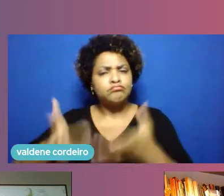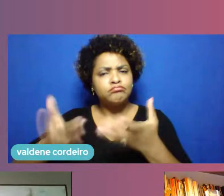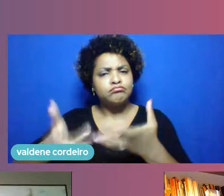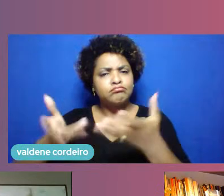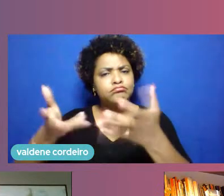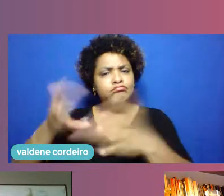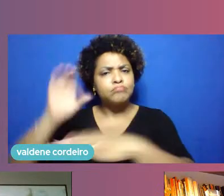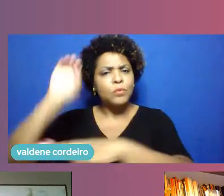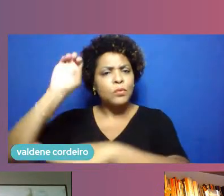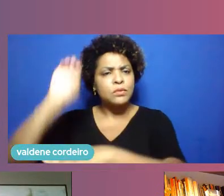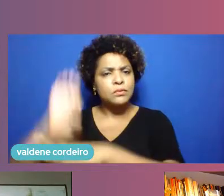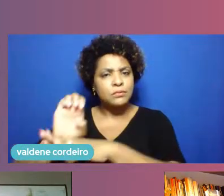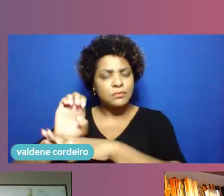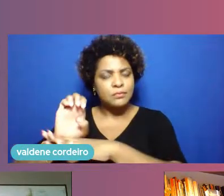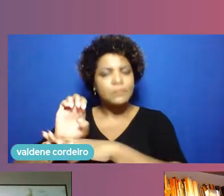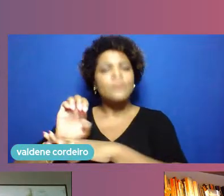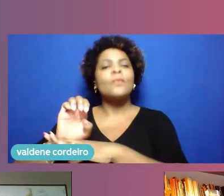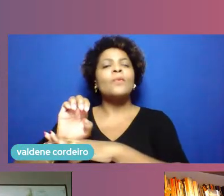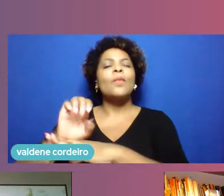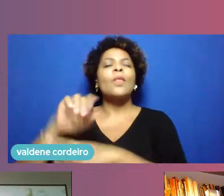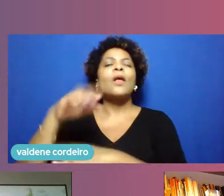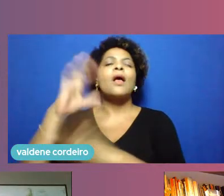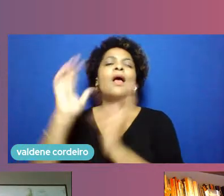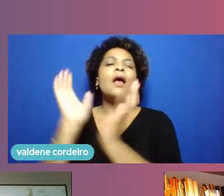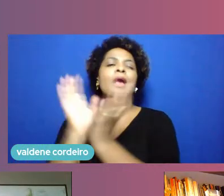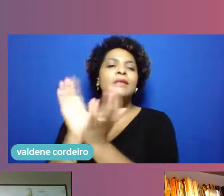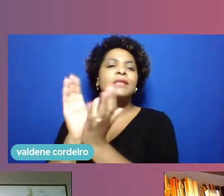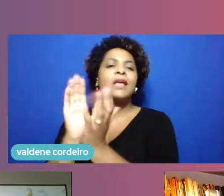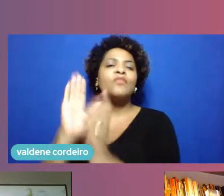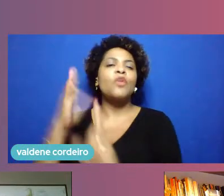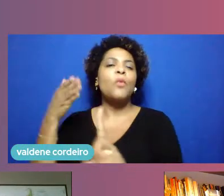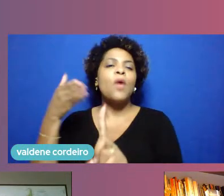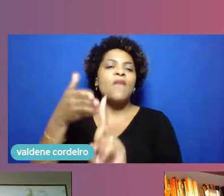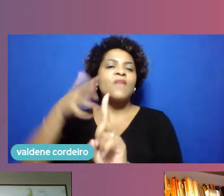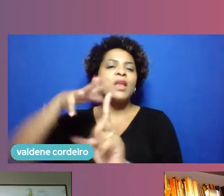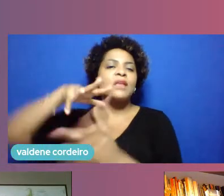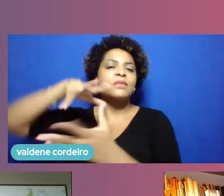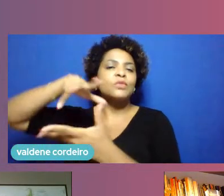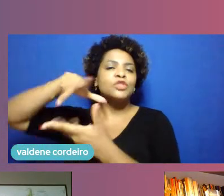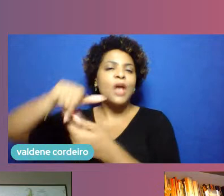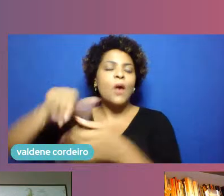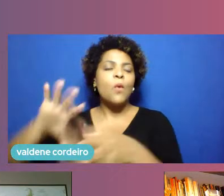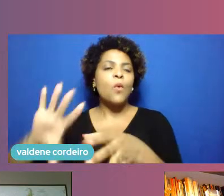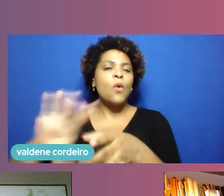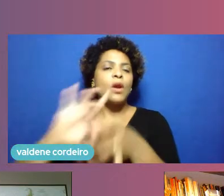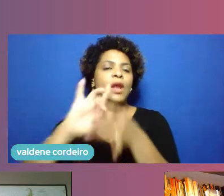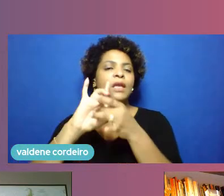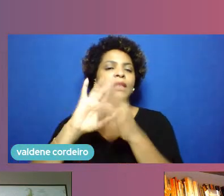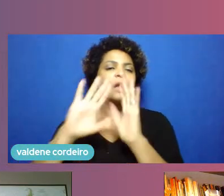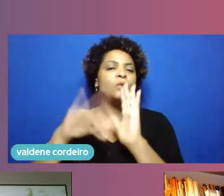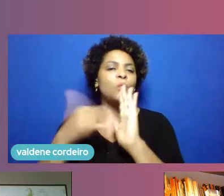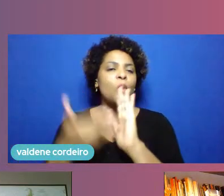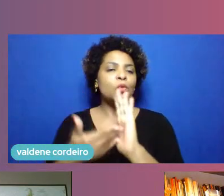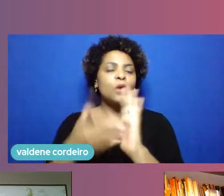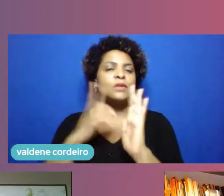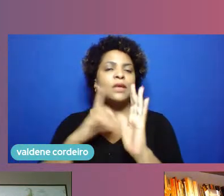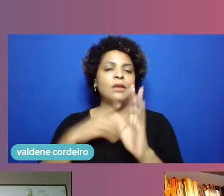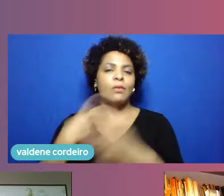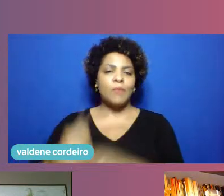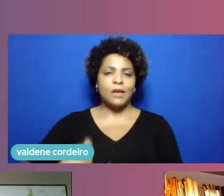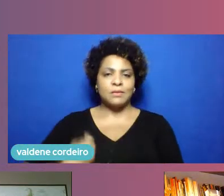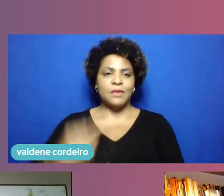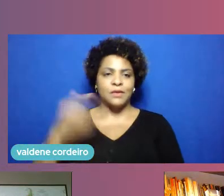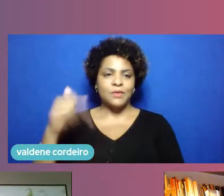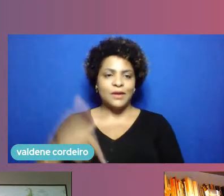mundial, conectado com todos os outros equipamentos que compõem essa rede. Então, prazer,